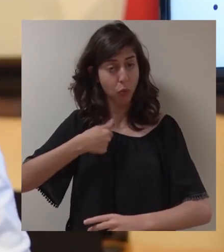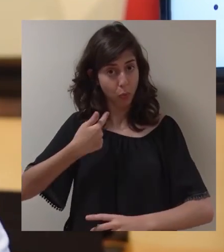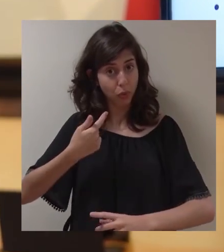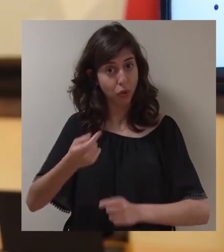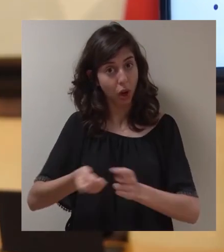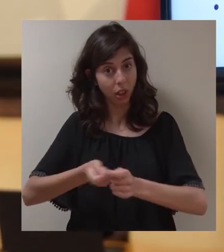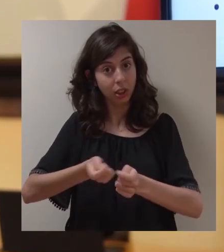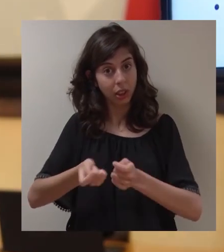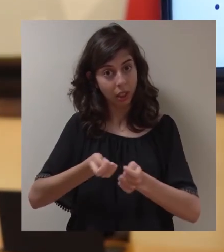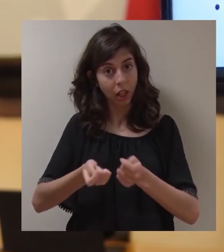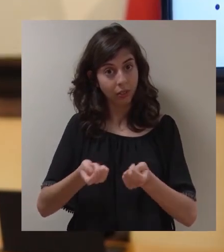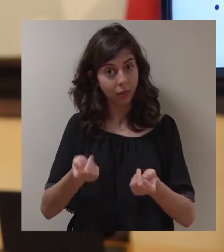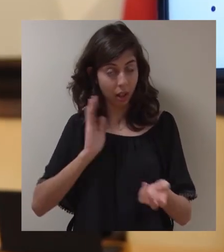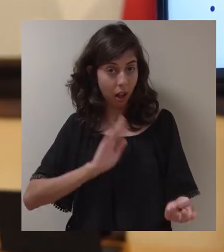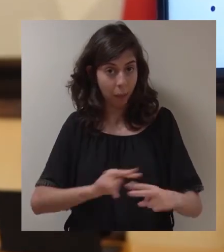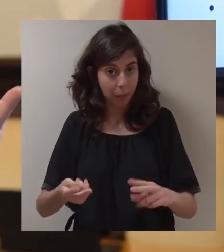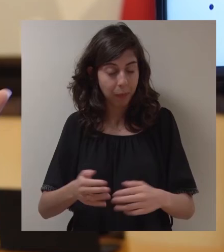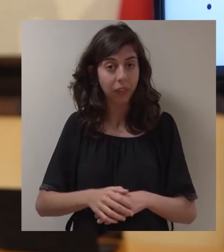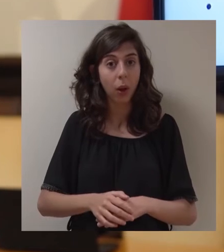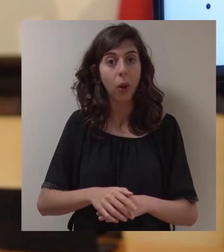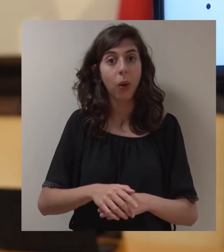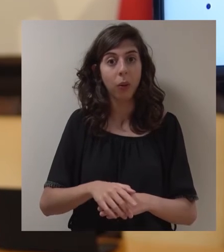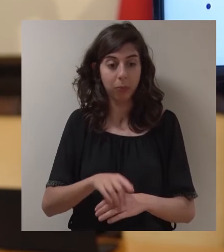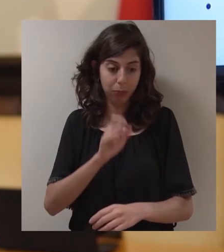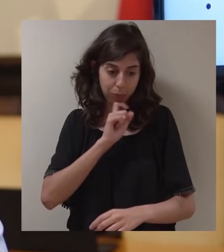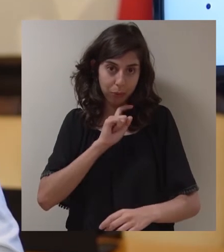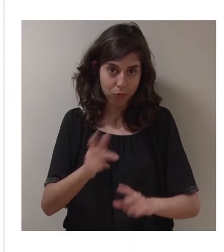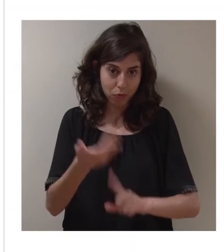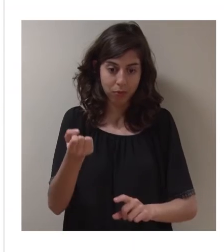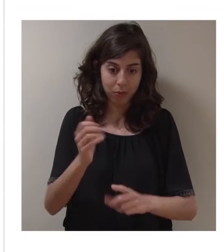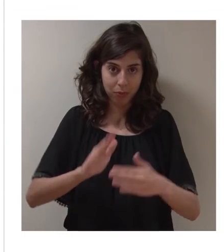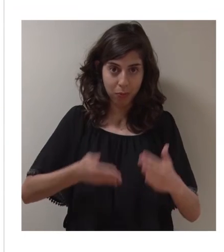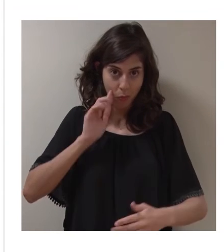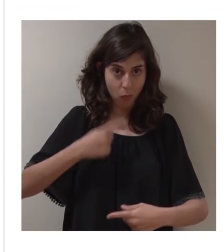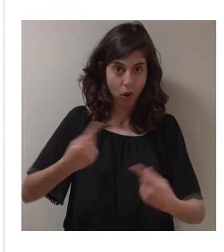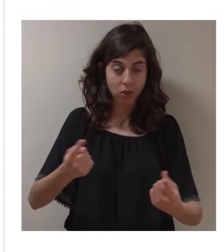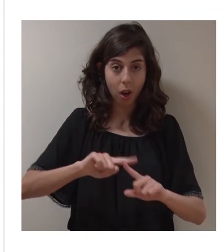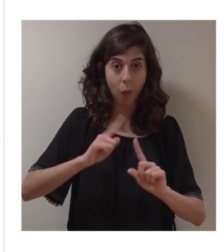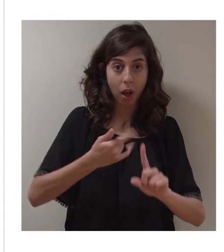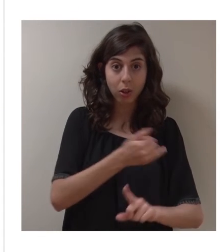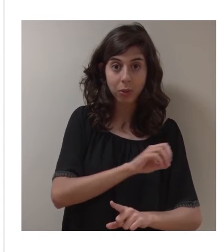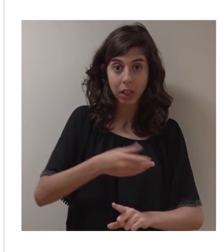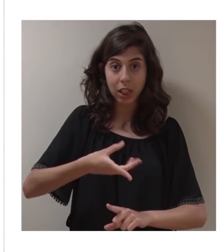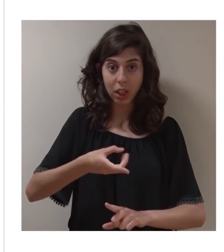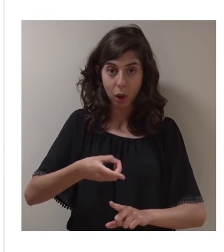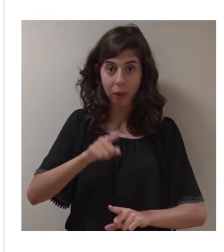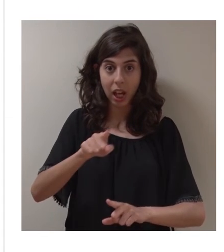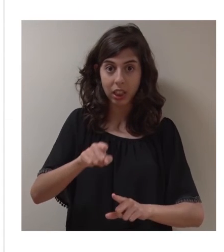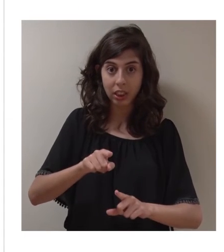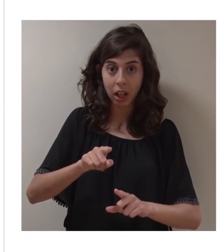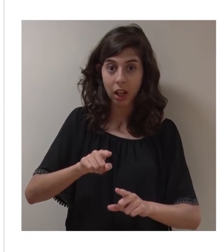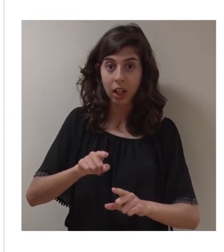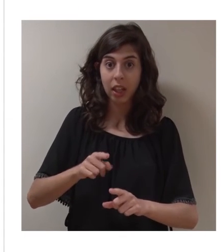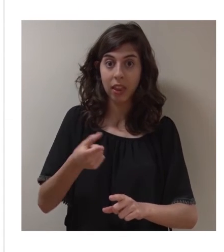próprios as contas organizadas em termos municipais. É por isso possível, como se mostra, fechando o ano 2019, nesta trajetória